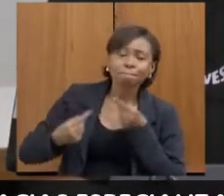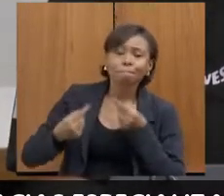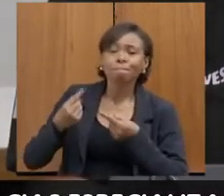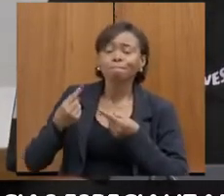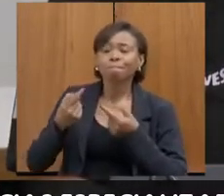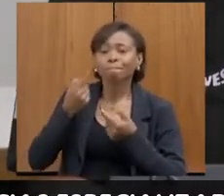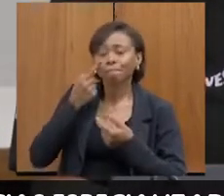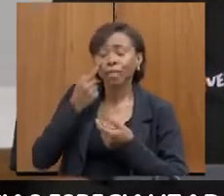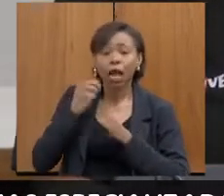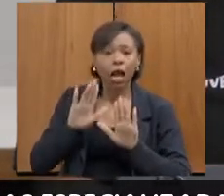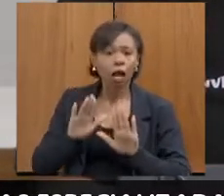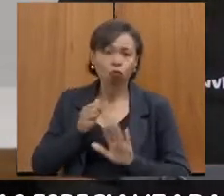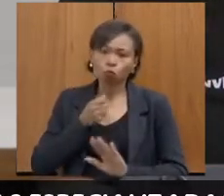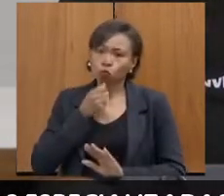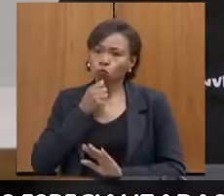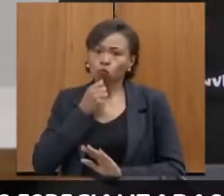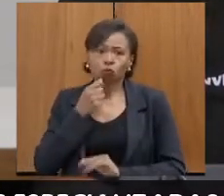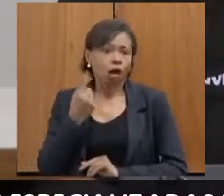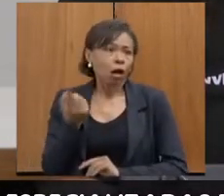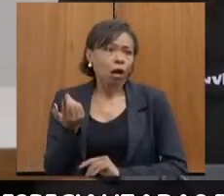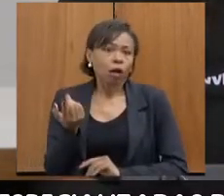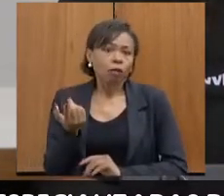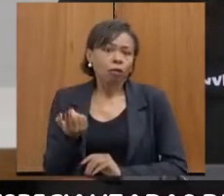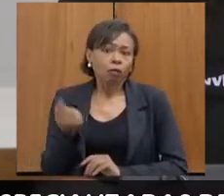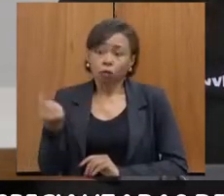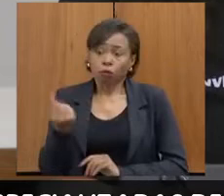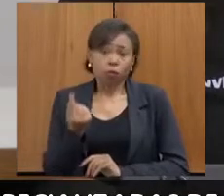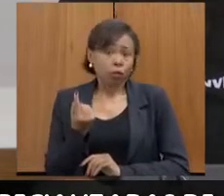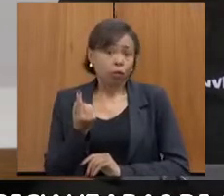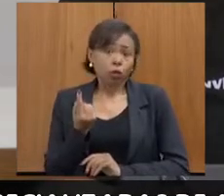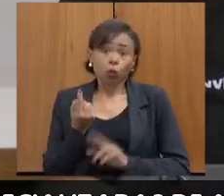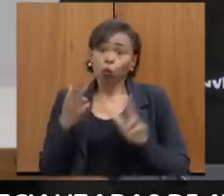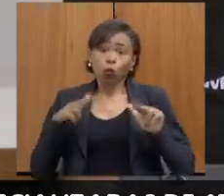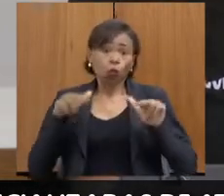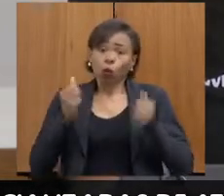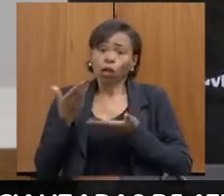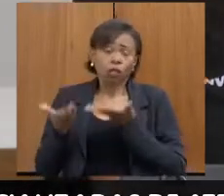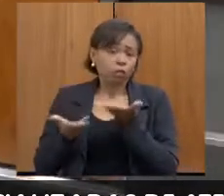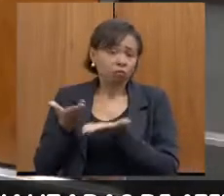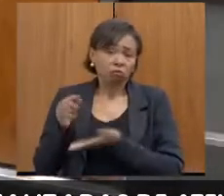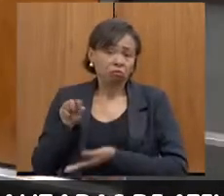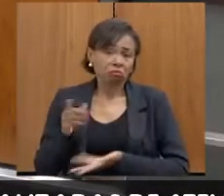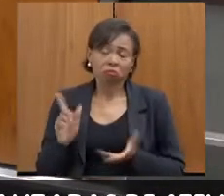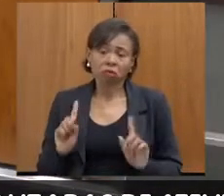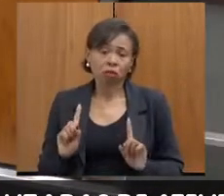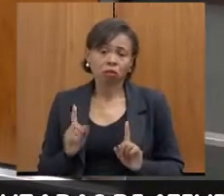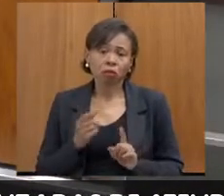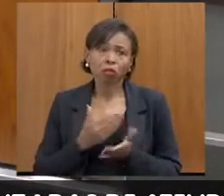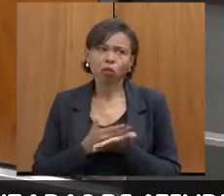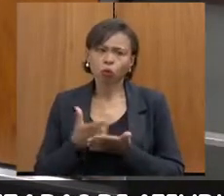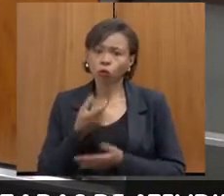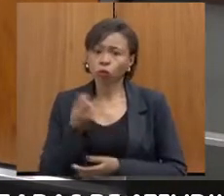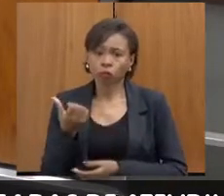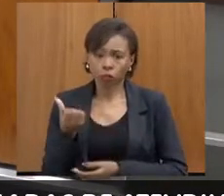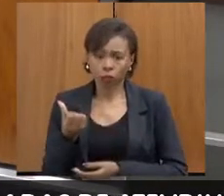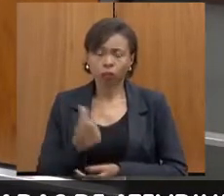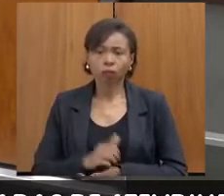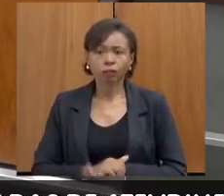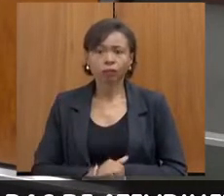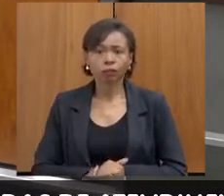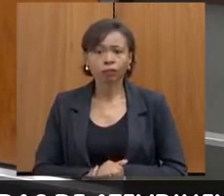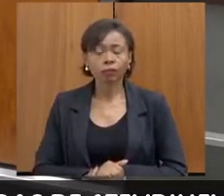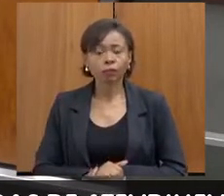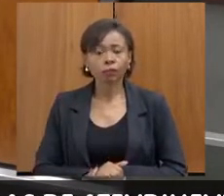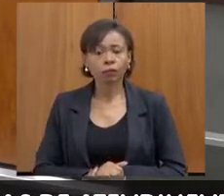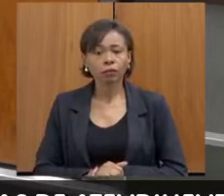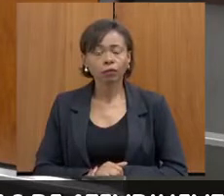não apareceu para a gente nesse tempo todo também que eu estou em delegacia. Nunca atendi. 2006. tal vez, divulgar e começar a dizer eles vão, assim, é